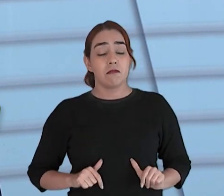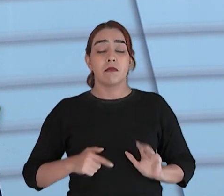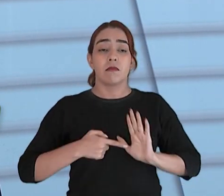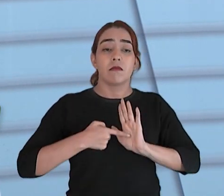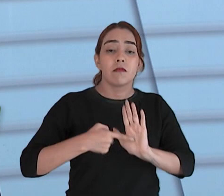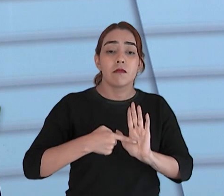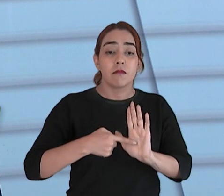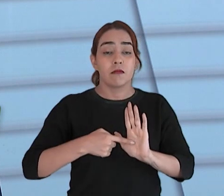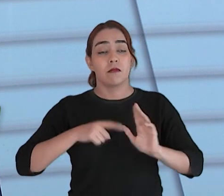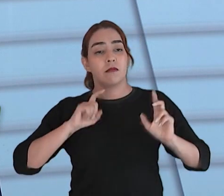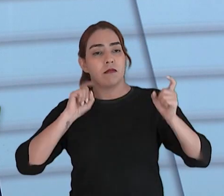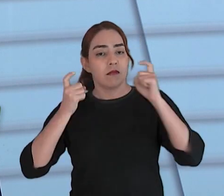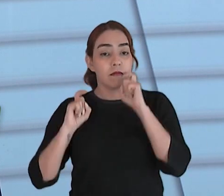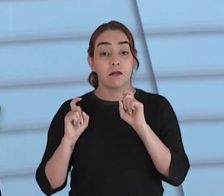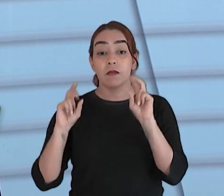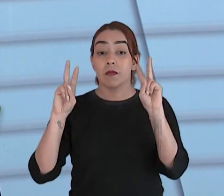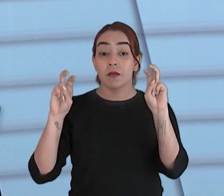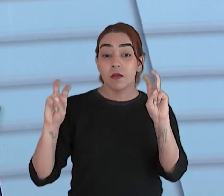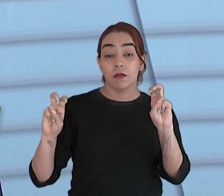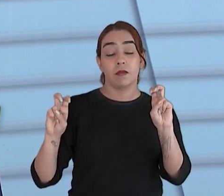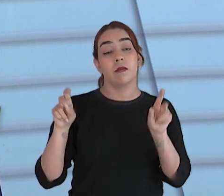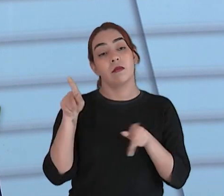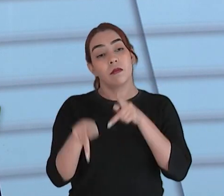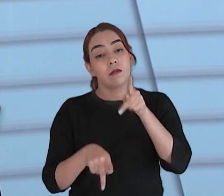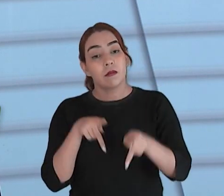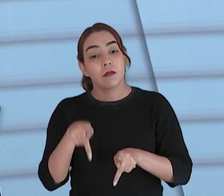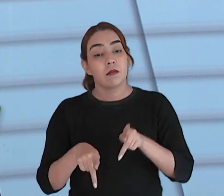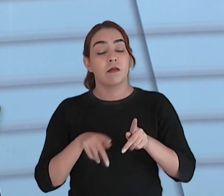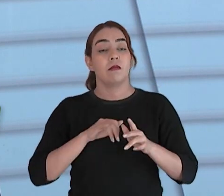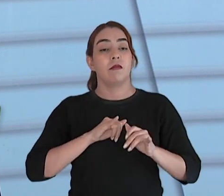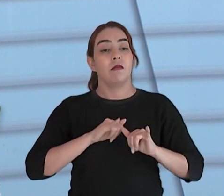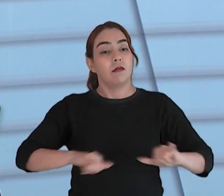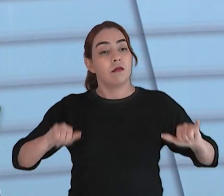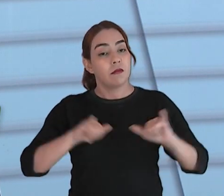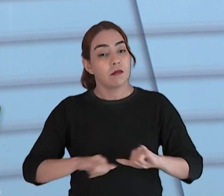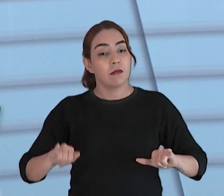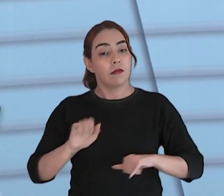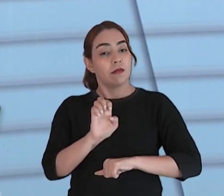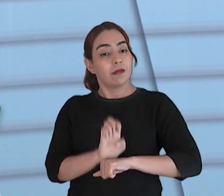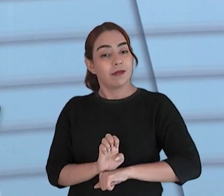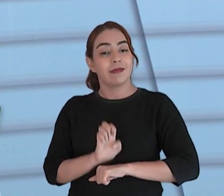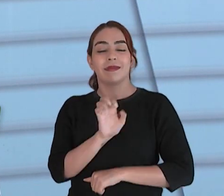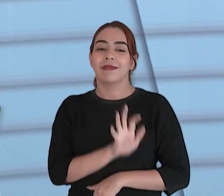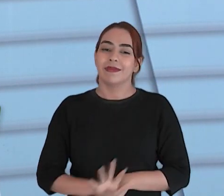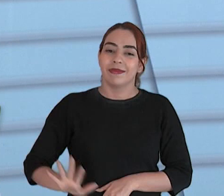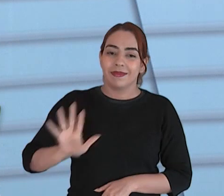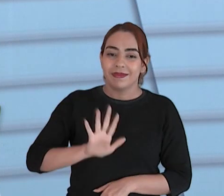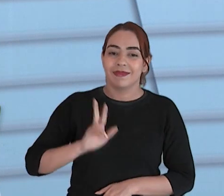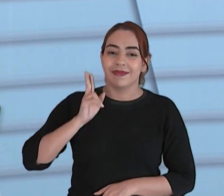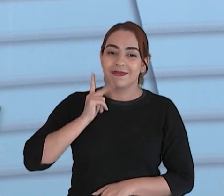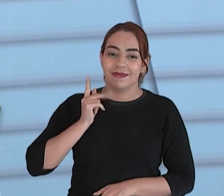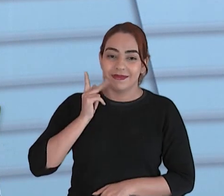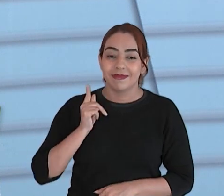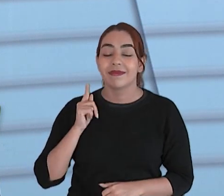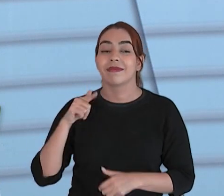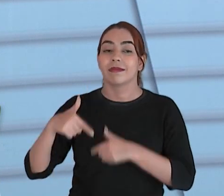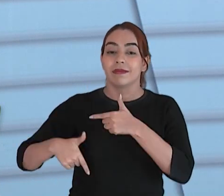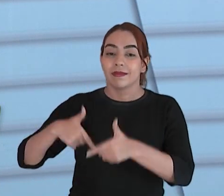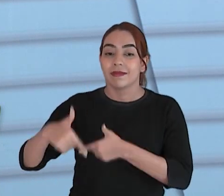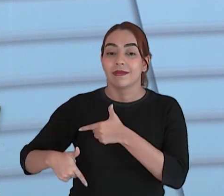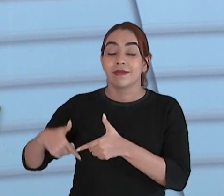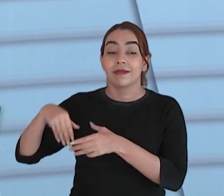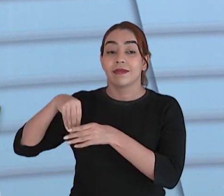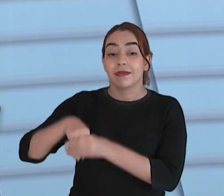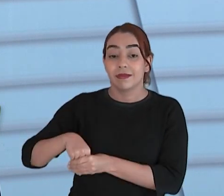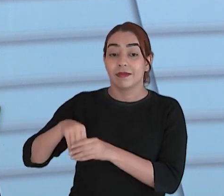discutir vários assuntos relacionados ao nosso Estado, ao trabalho que é